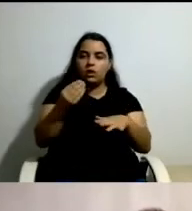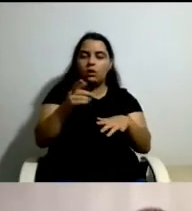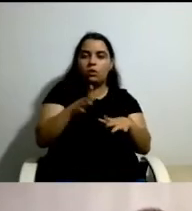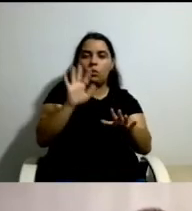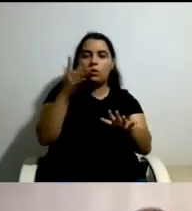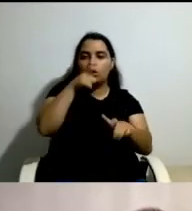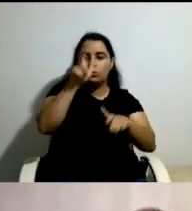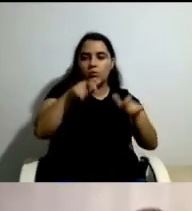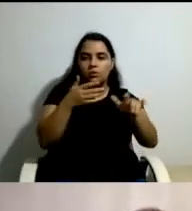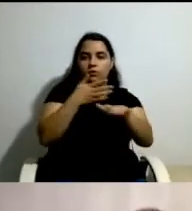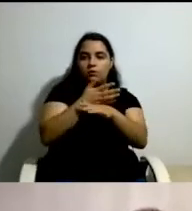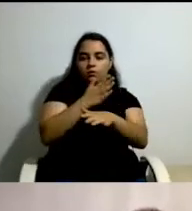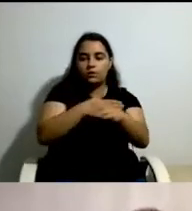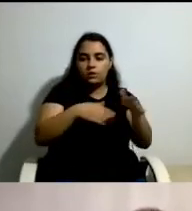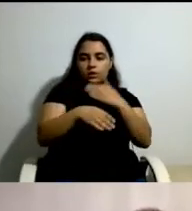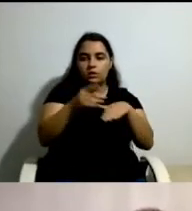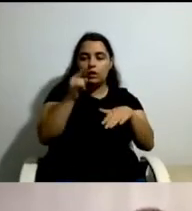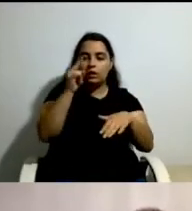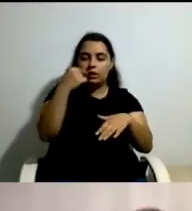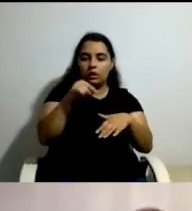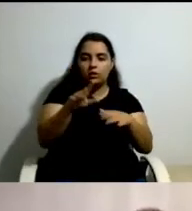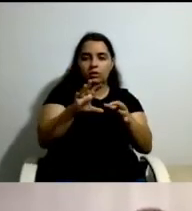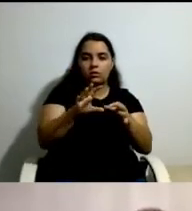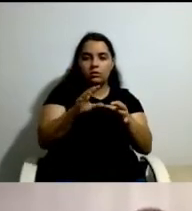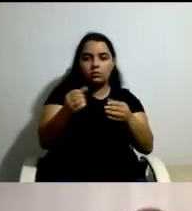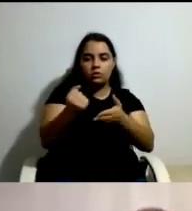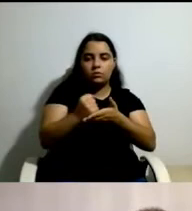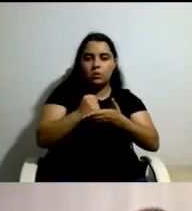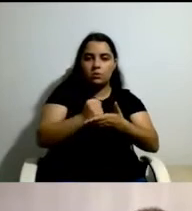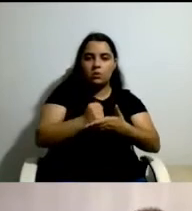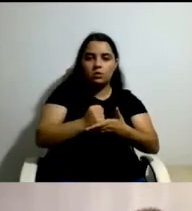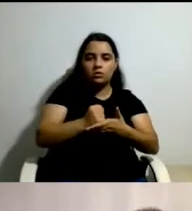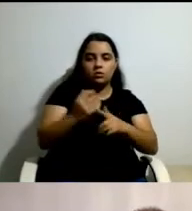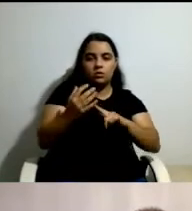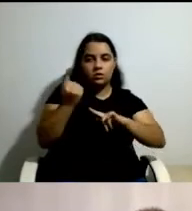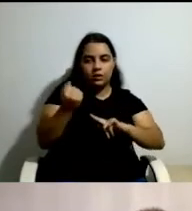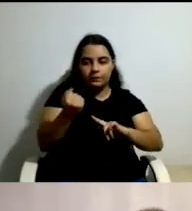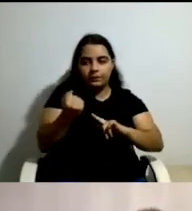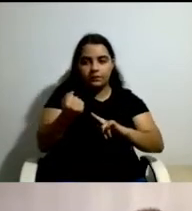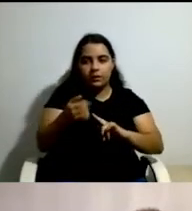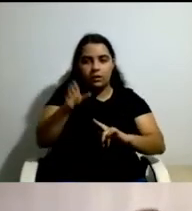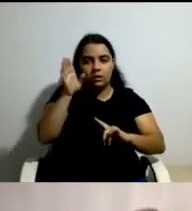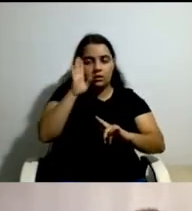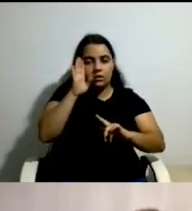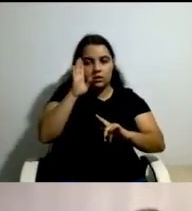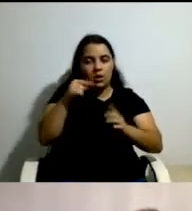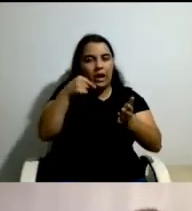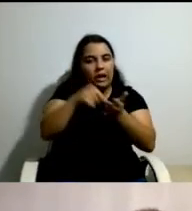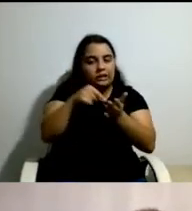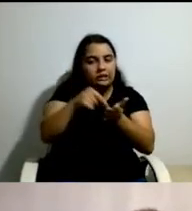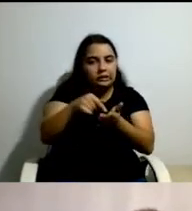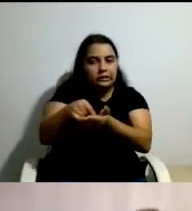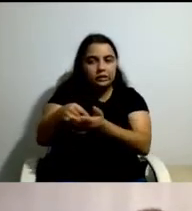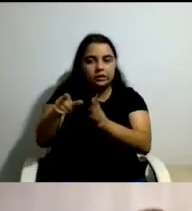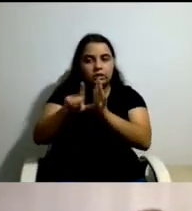serviço e após recebidos. Portanto, uma tensão entre as exigências e os preceitos de um projeto de unidade temporalmente com